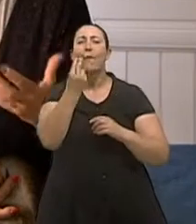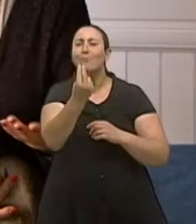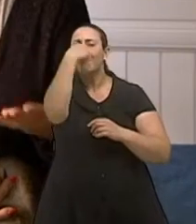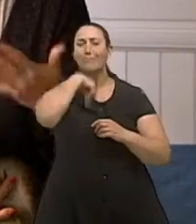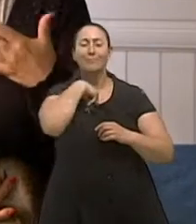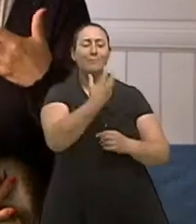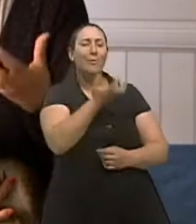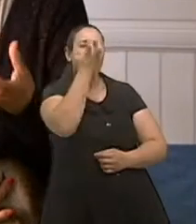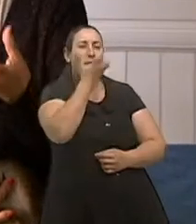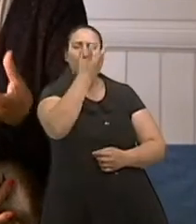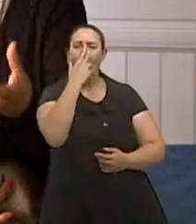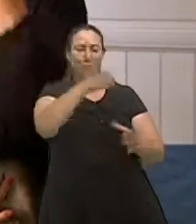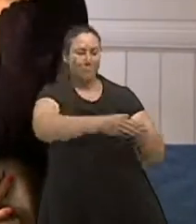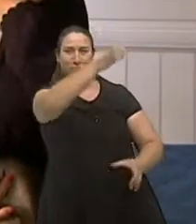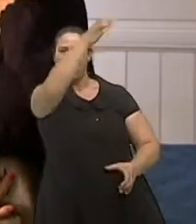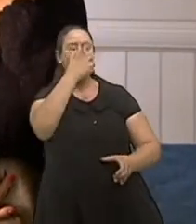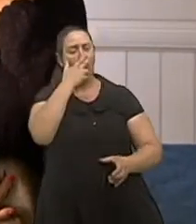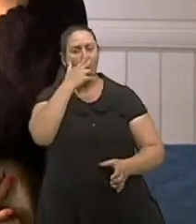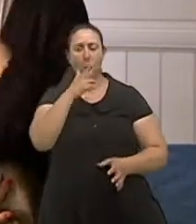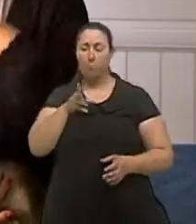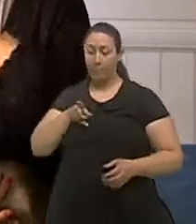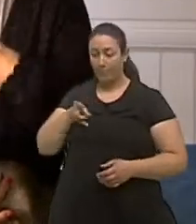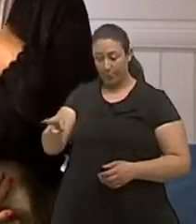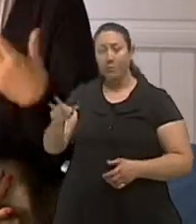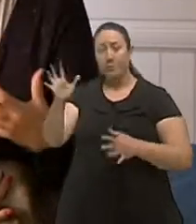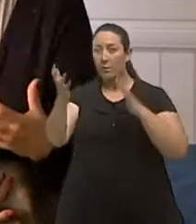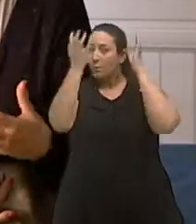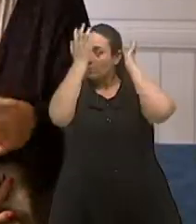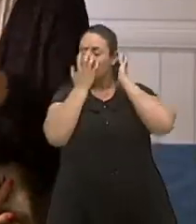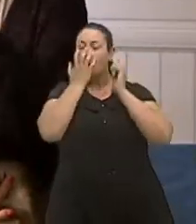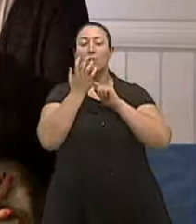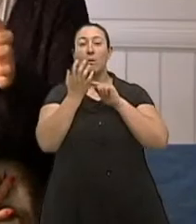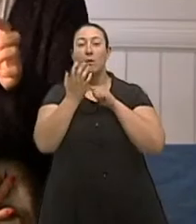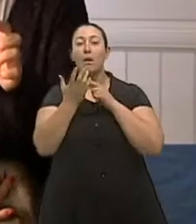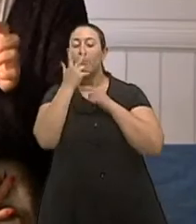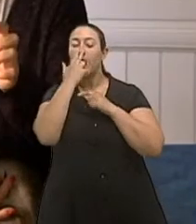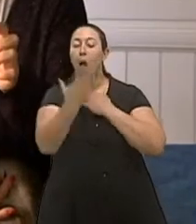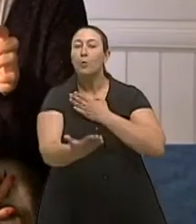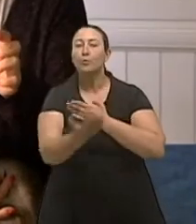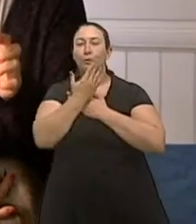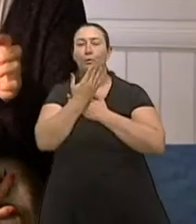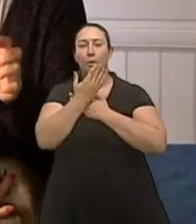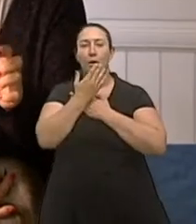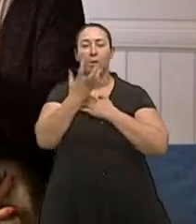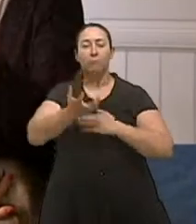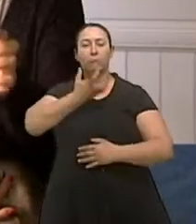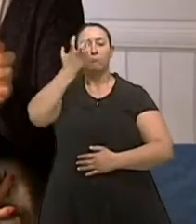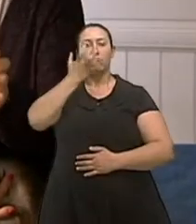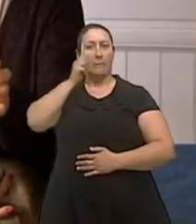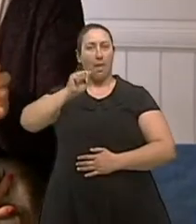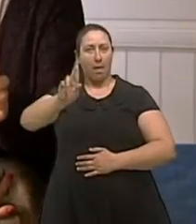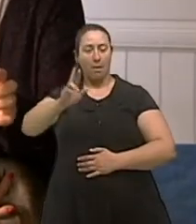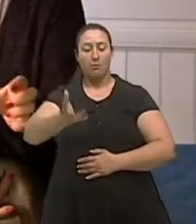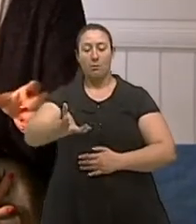tubo de oxigênio. Ele ajuda, o ar entra com uma força X, que aí a quantidade